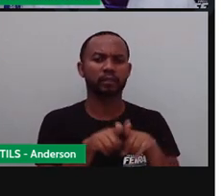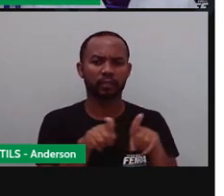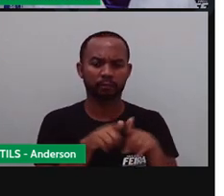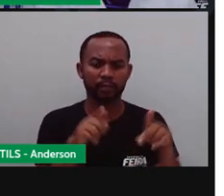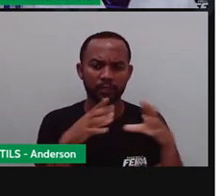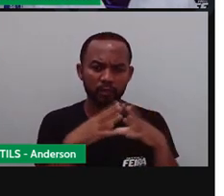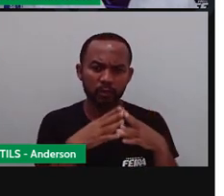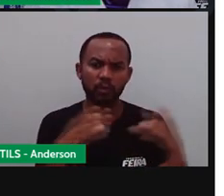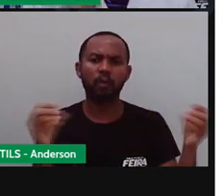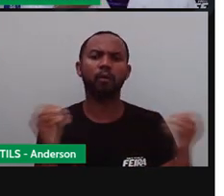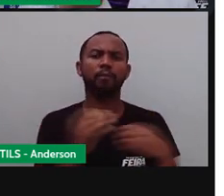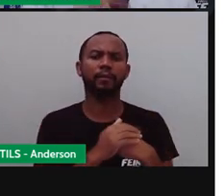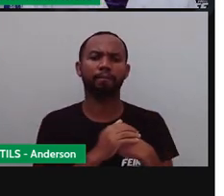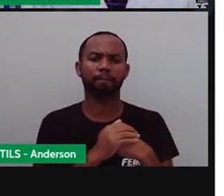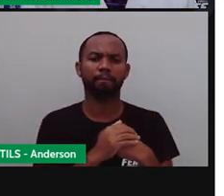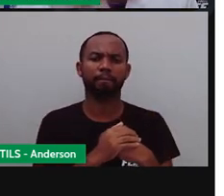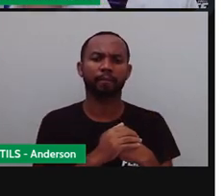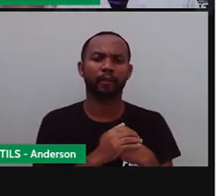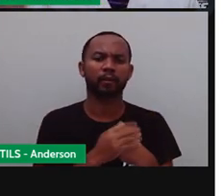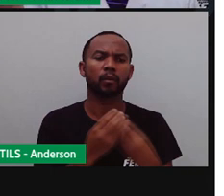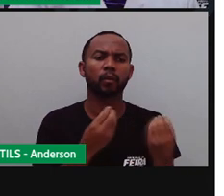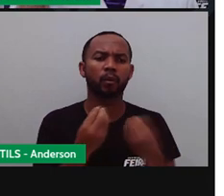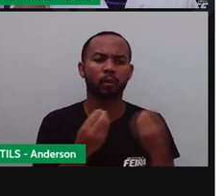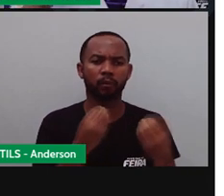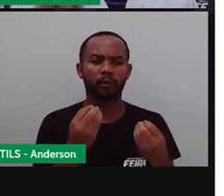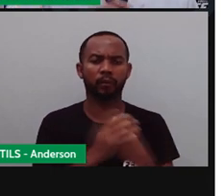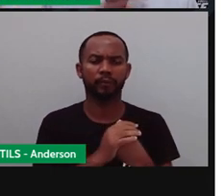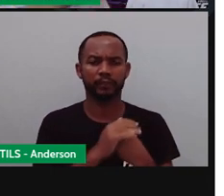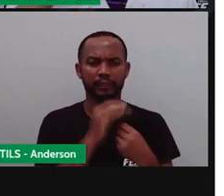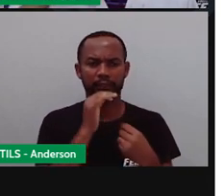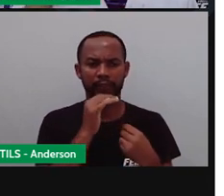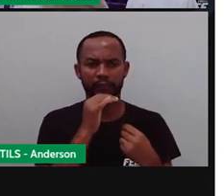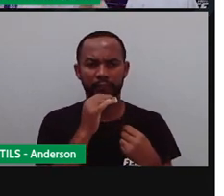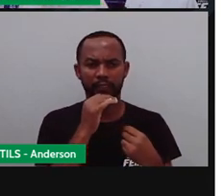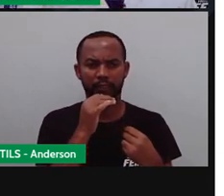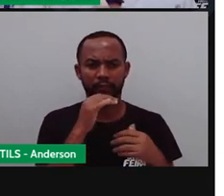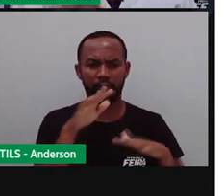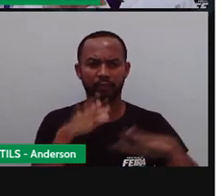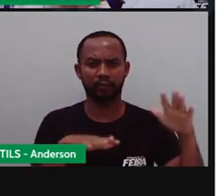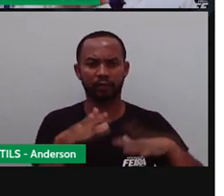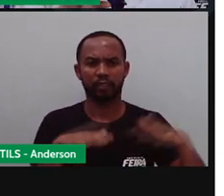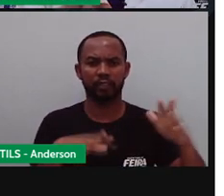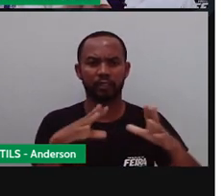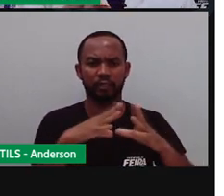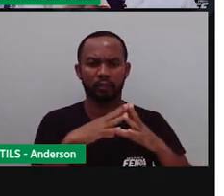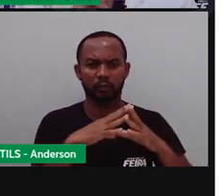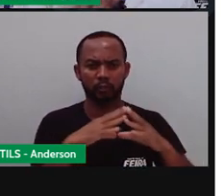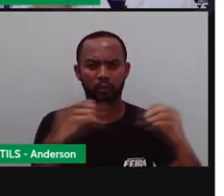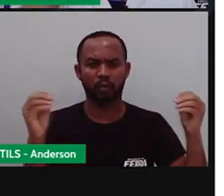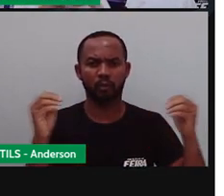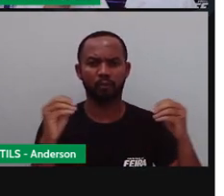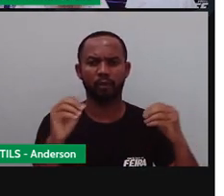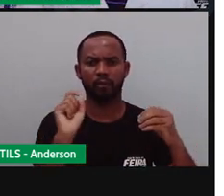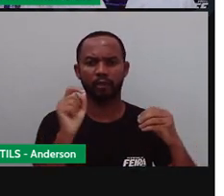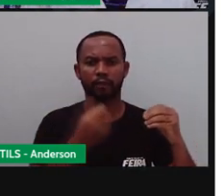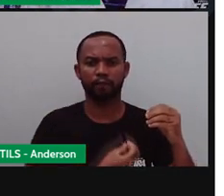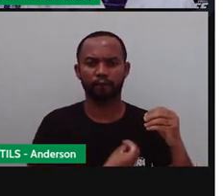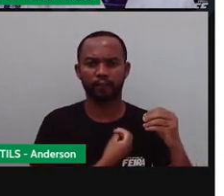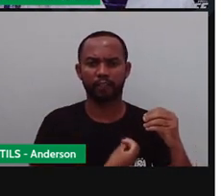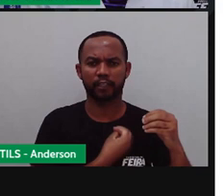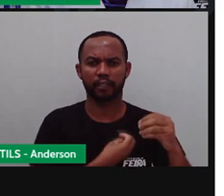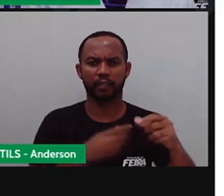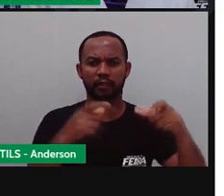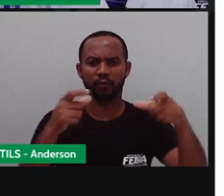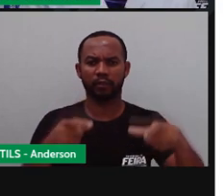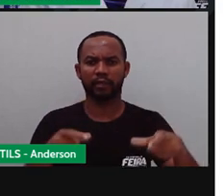que eles também entram em extinção? Por conta lá, né, da saída, né, do sumiço aí, de algum ser vivo dentro da